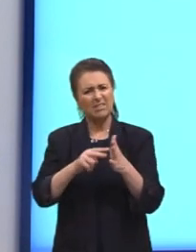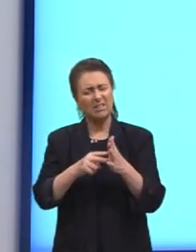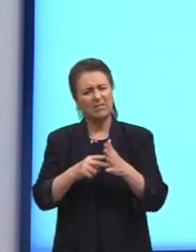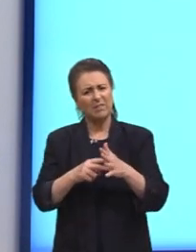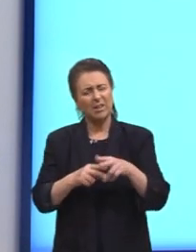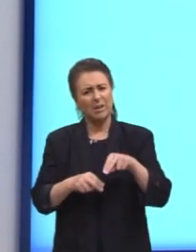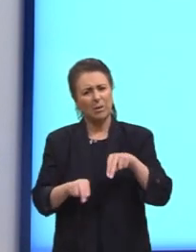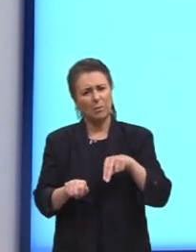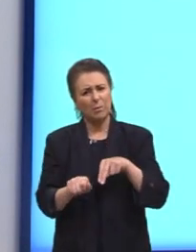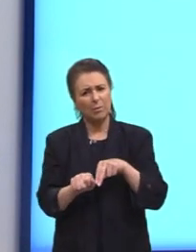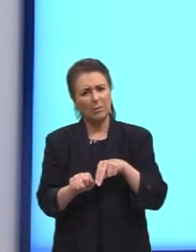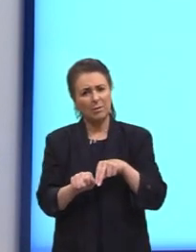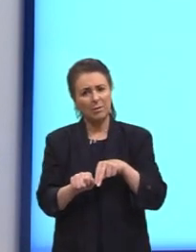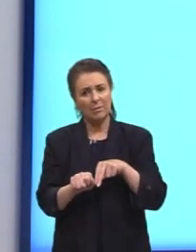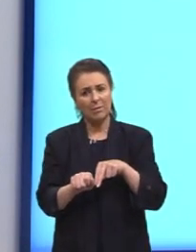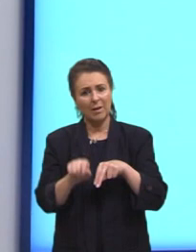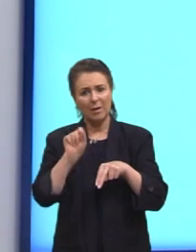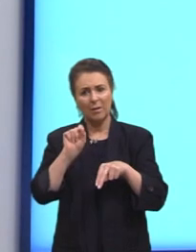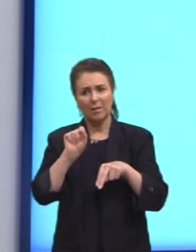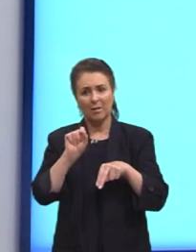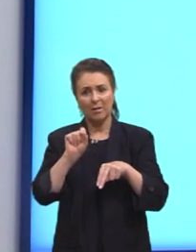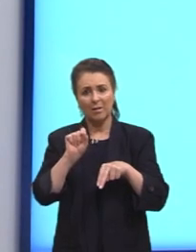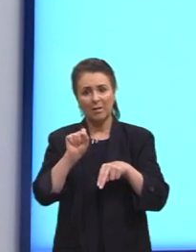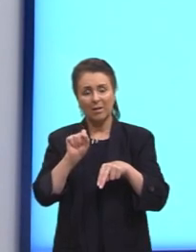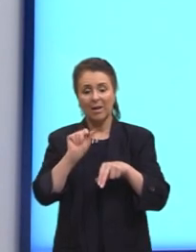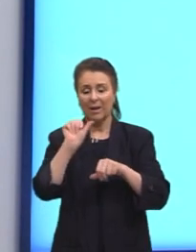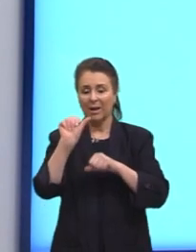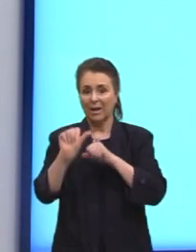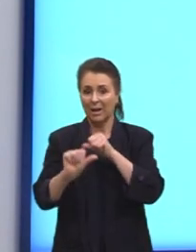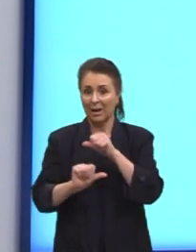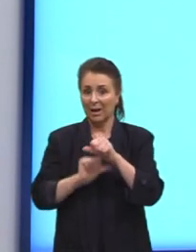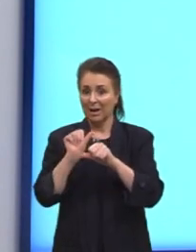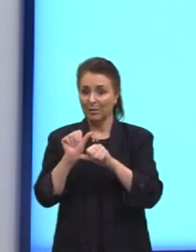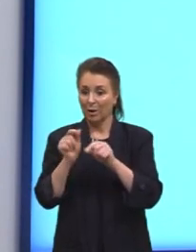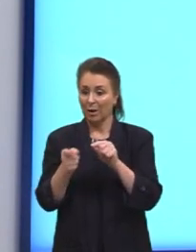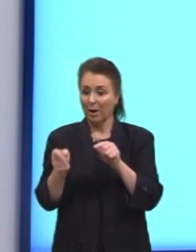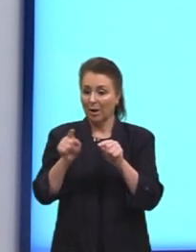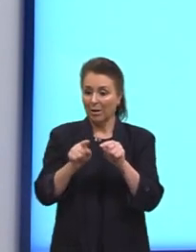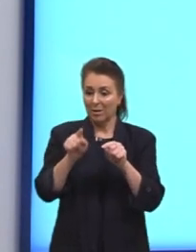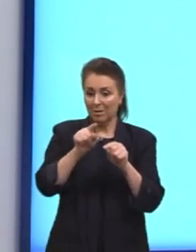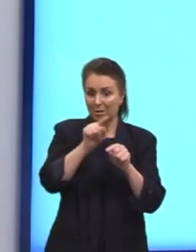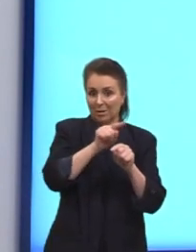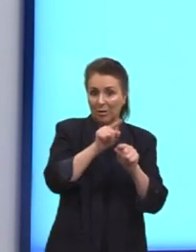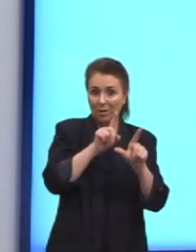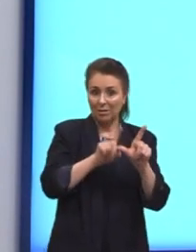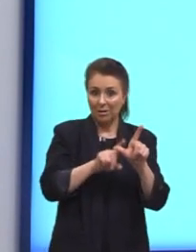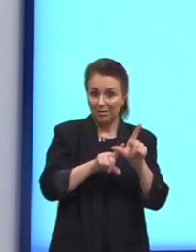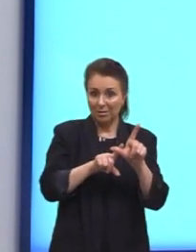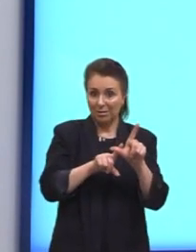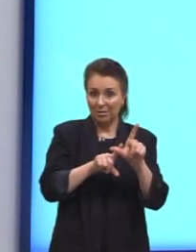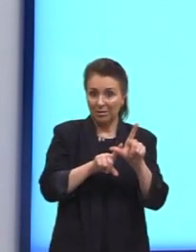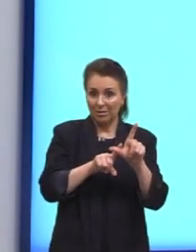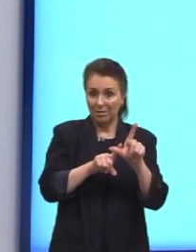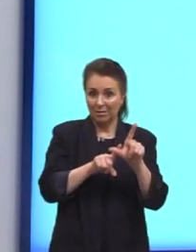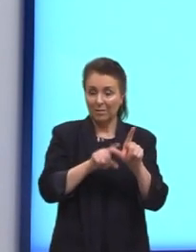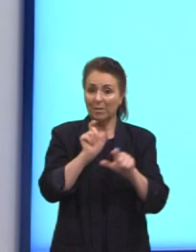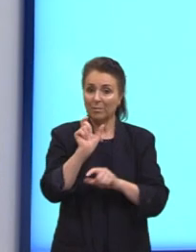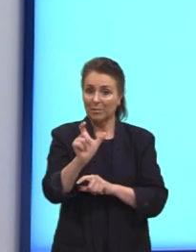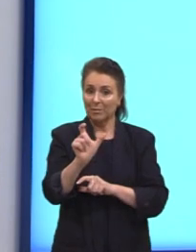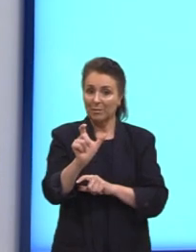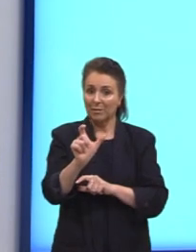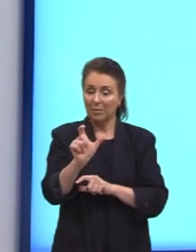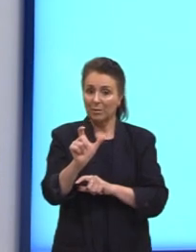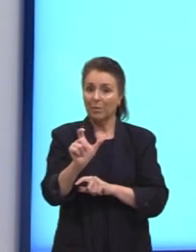O anagrama nada mais é do que a troca de posição entre as letras da palavra. Formando então